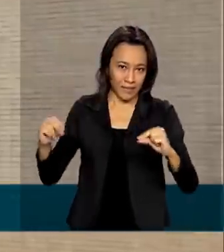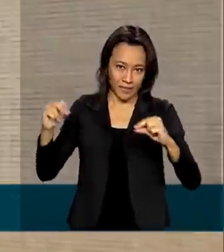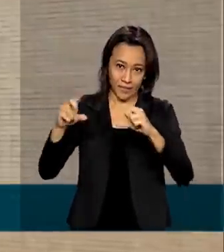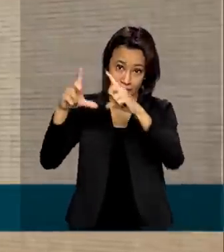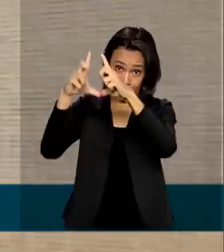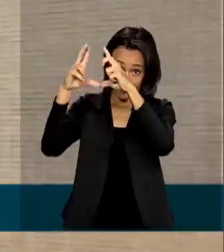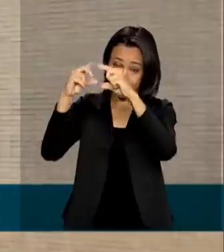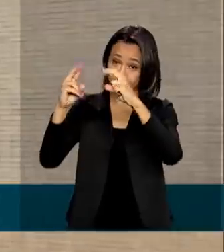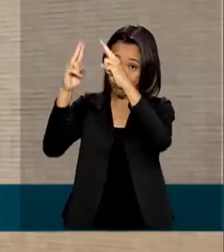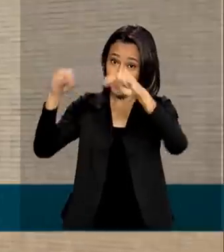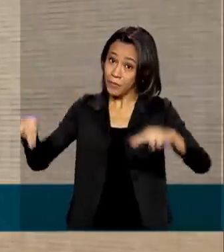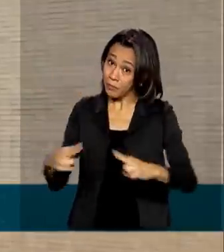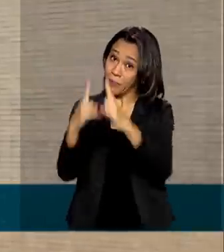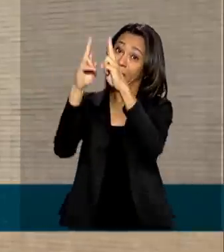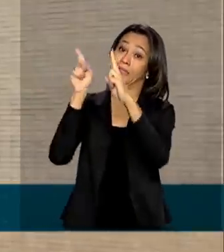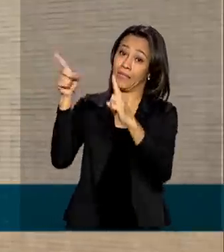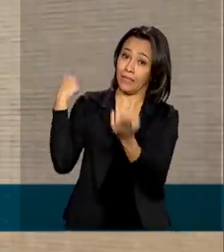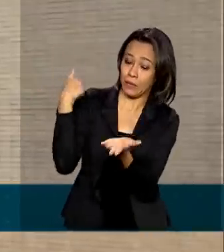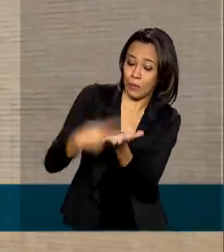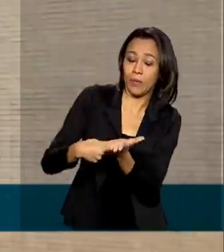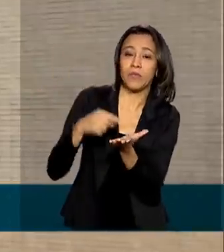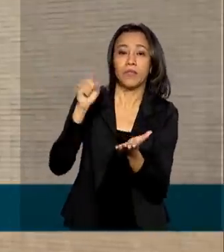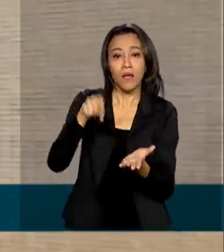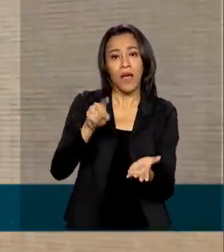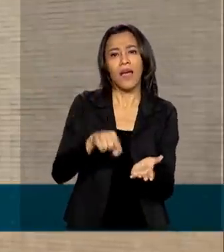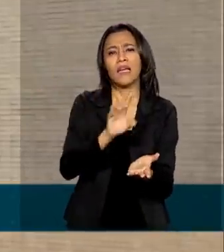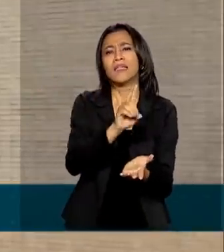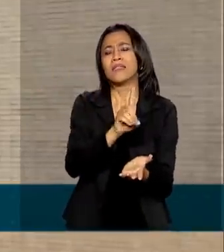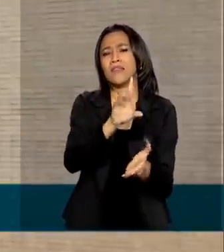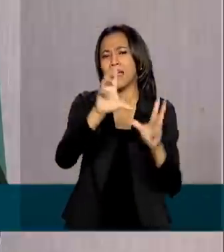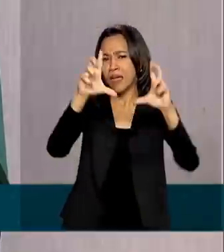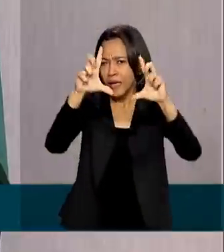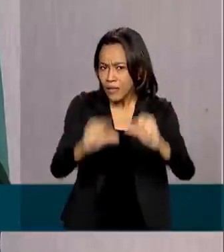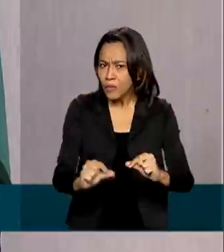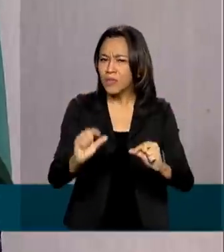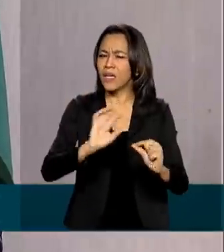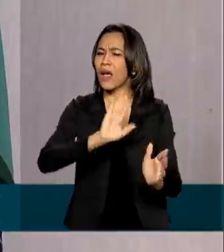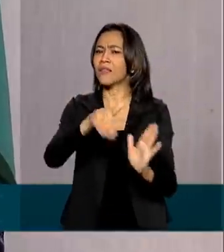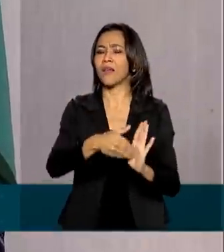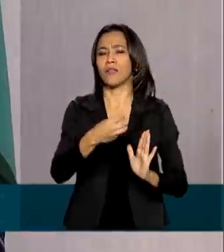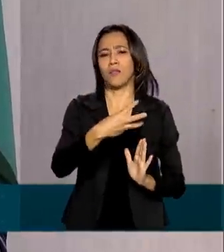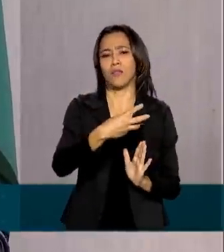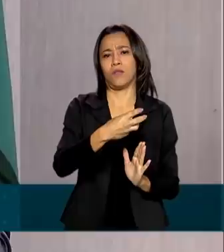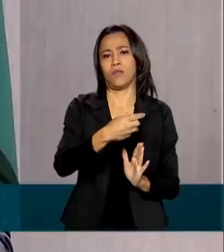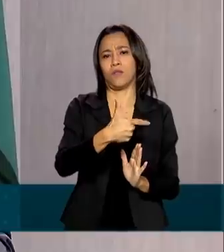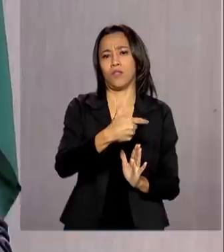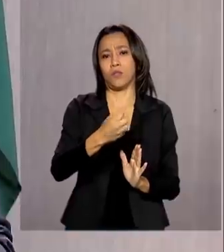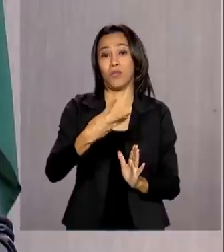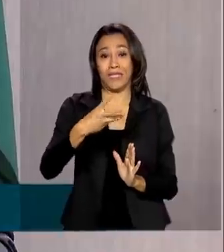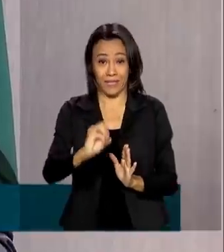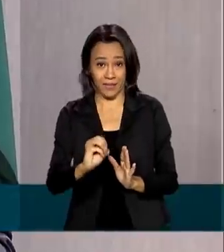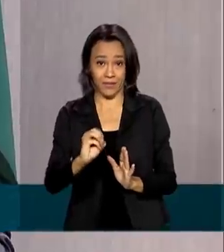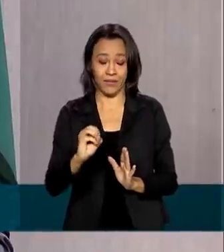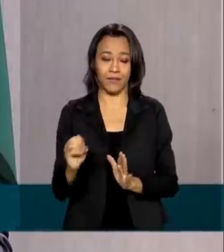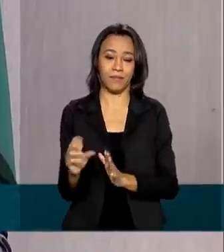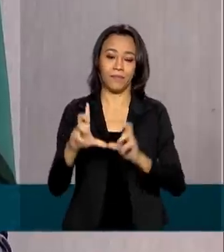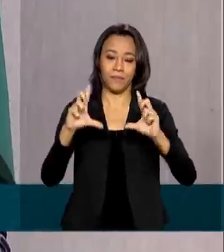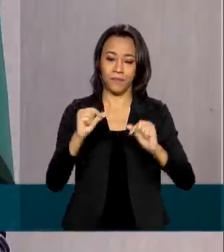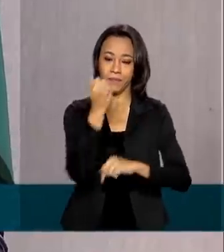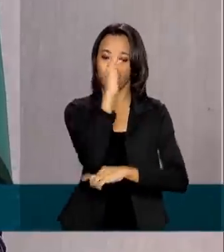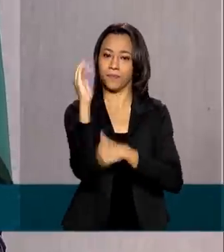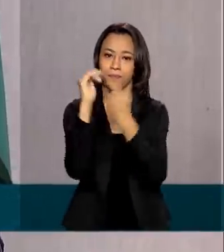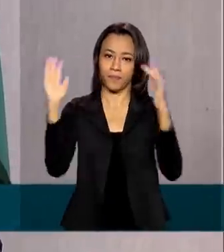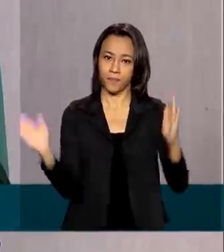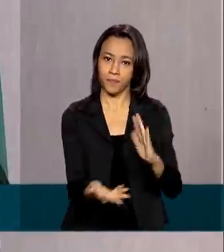redução de 100% do desmatamento ilegal até 2030. O que nós precisamos fazer? Estabelecendo as estratégias,